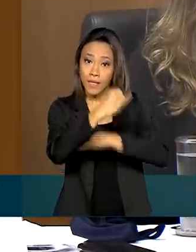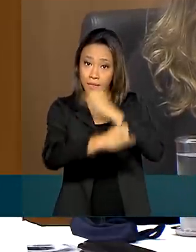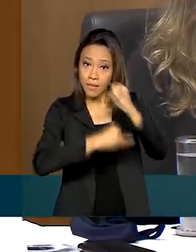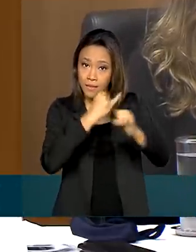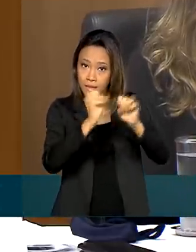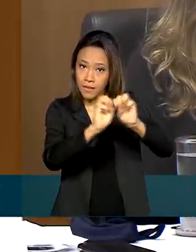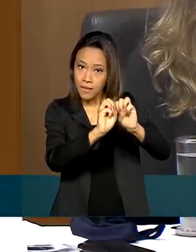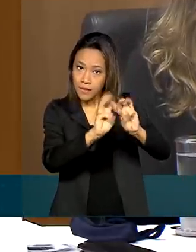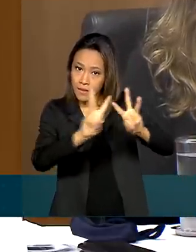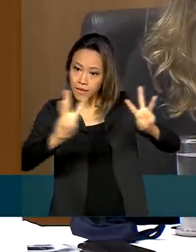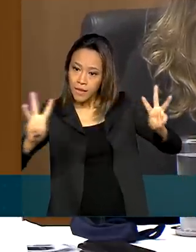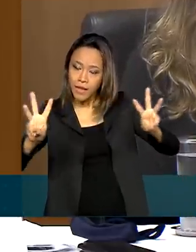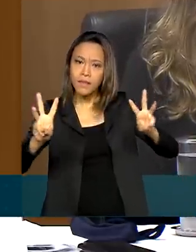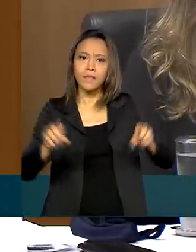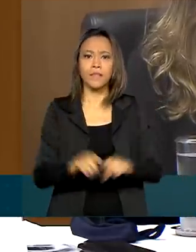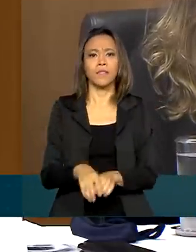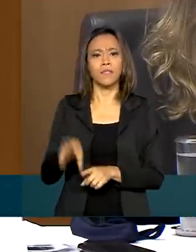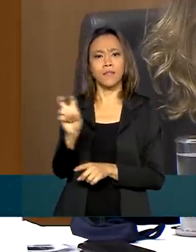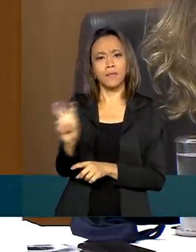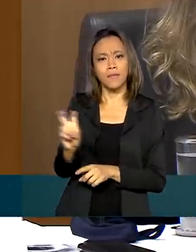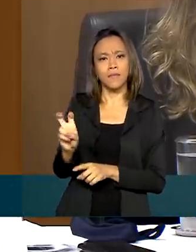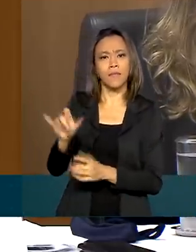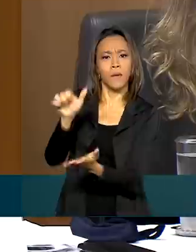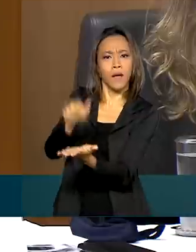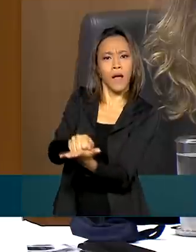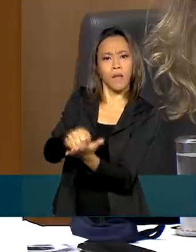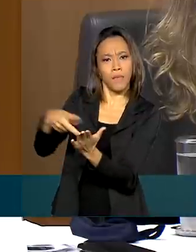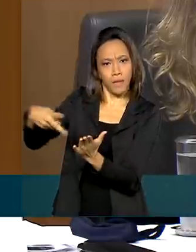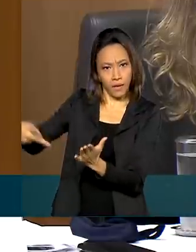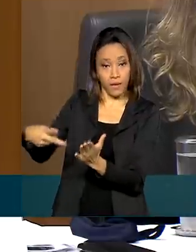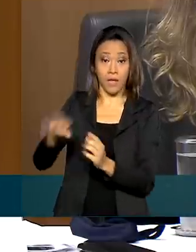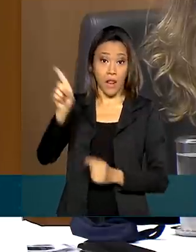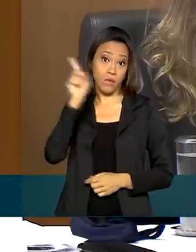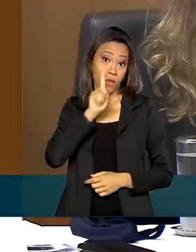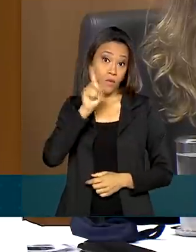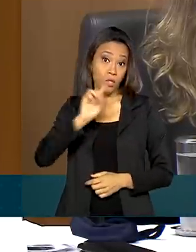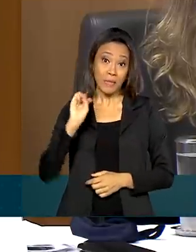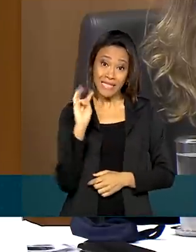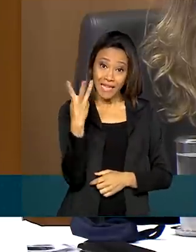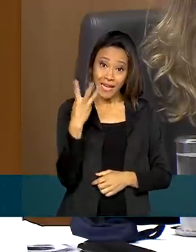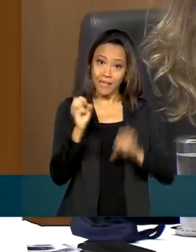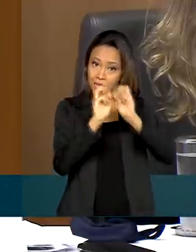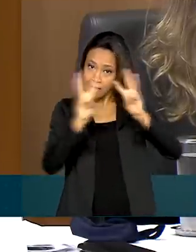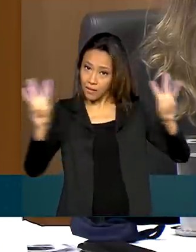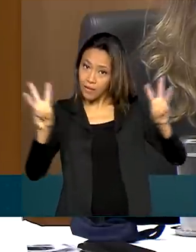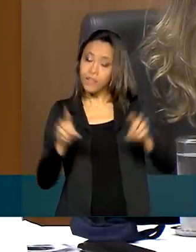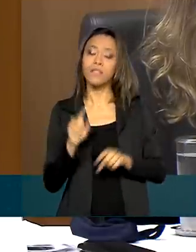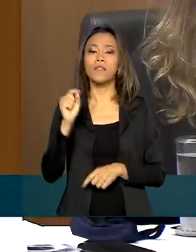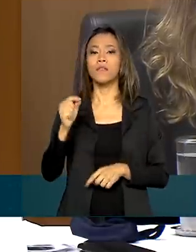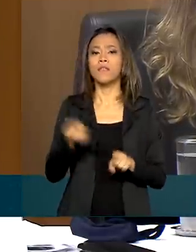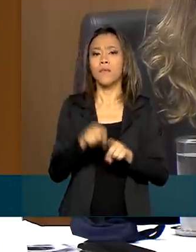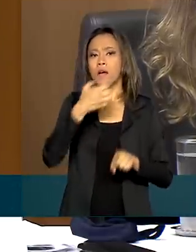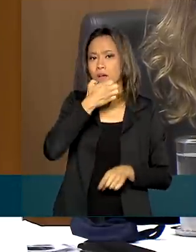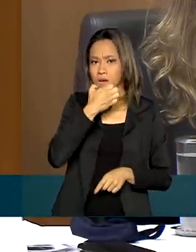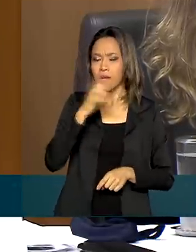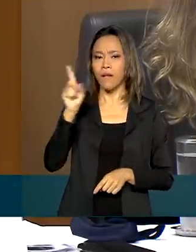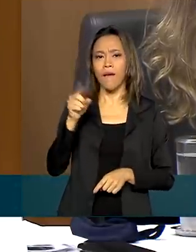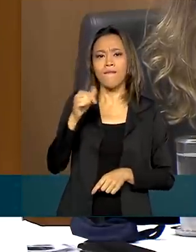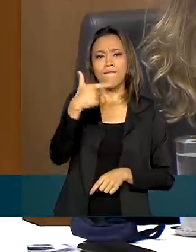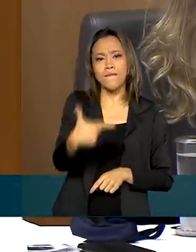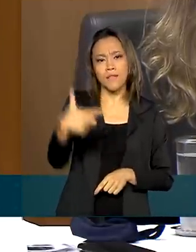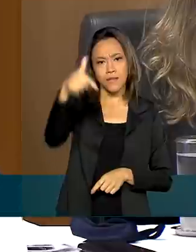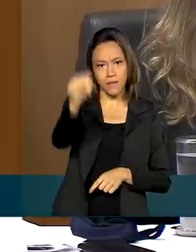aplicativos. Nos Estados Unidos, 3 sites e no Reino Unido, 27